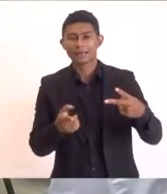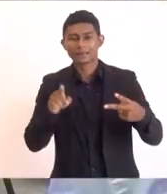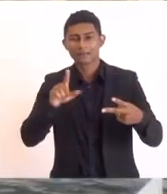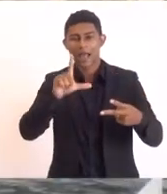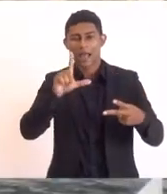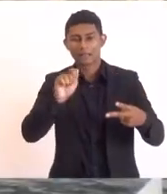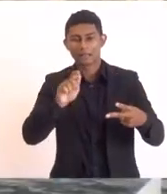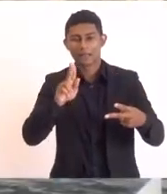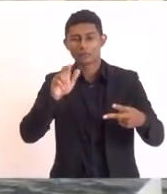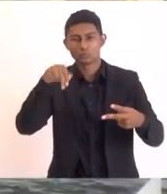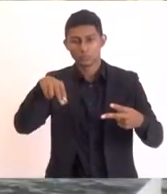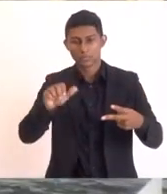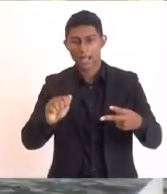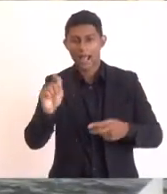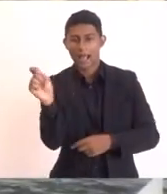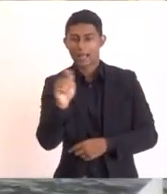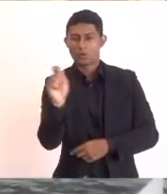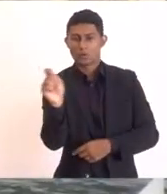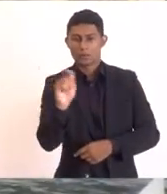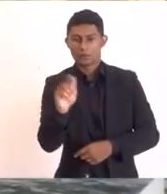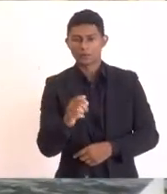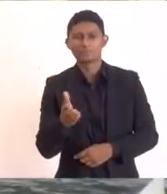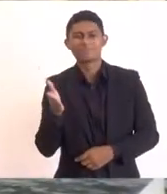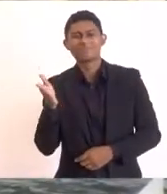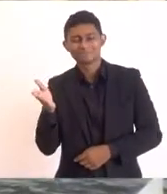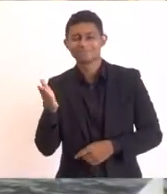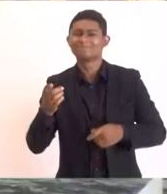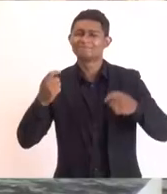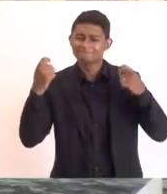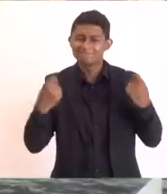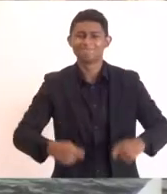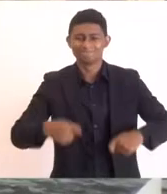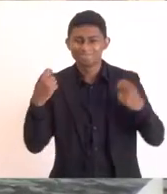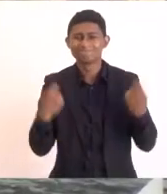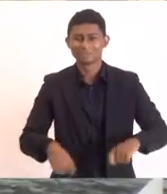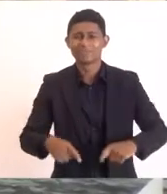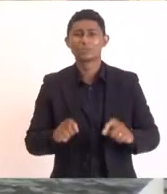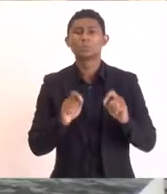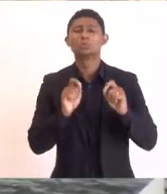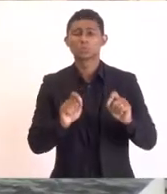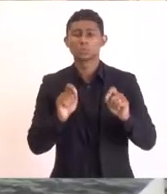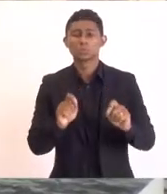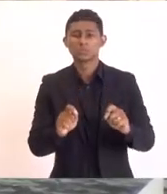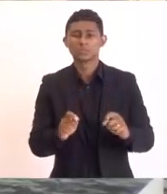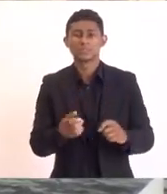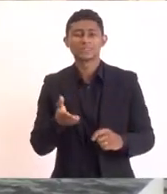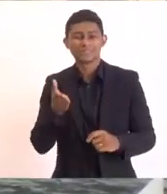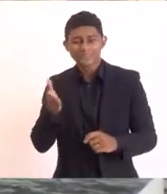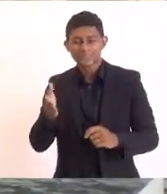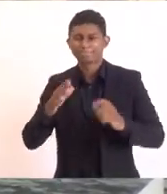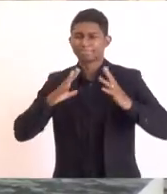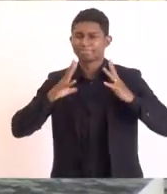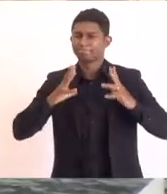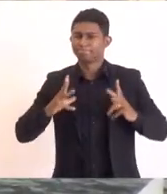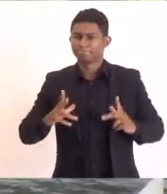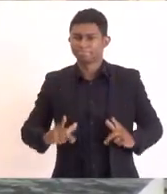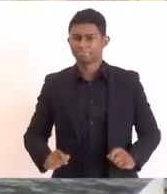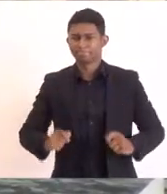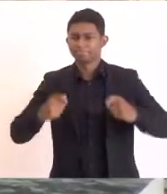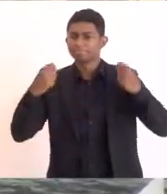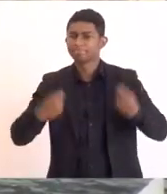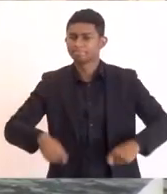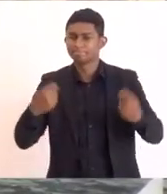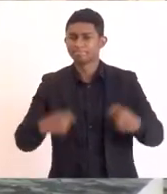Araruama. A nossa Laguna de Araruama, ela precisa do serviço de desastoreamento. Então,